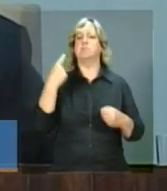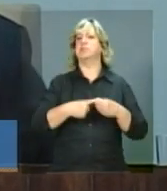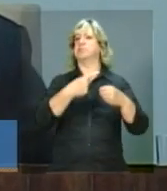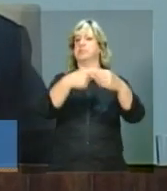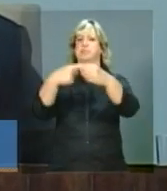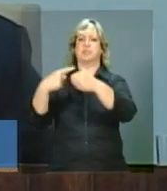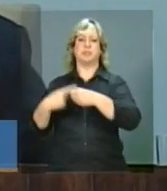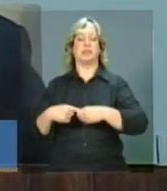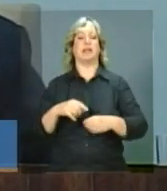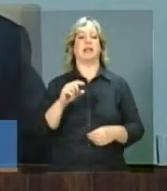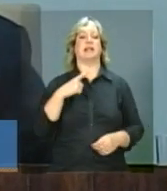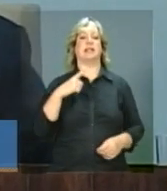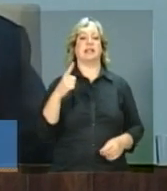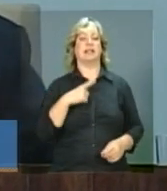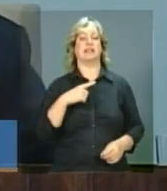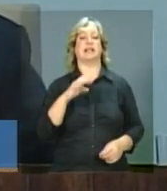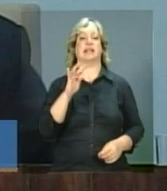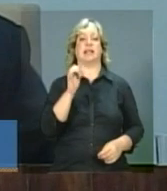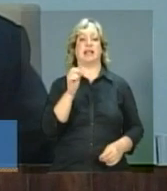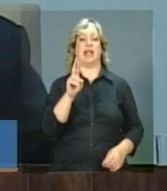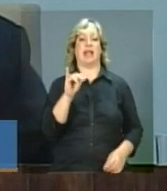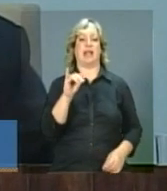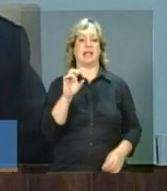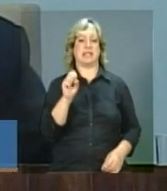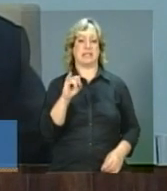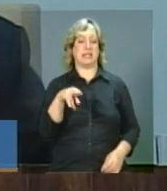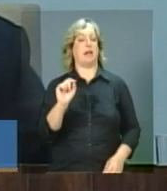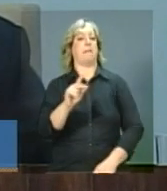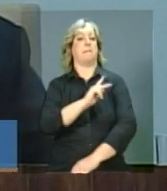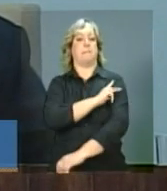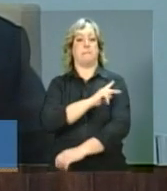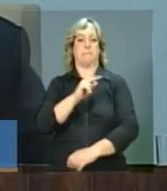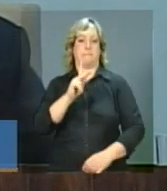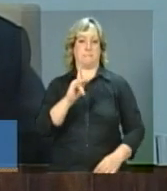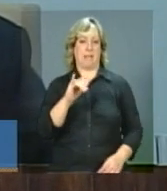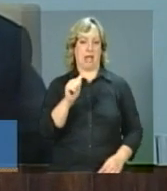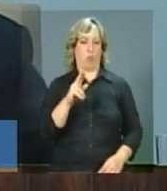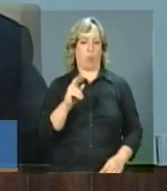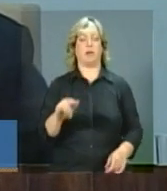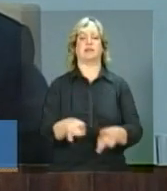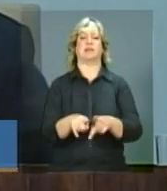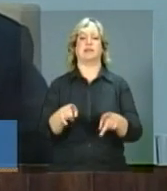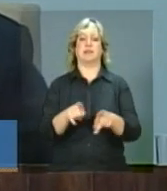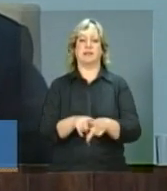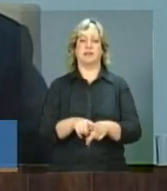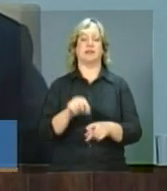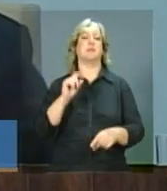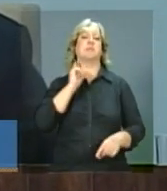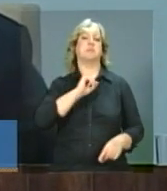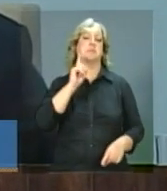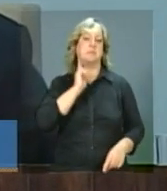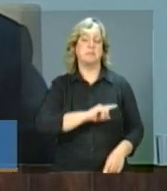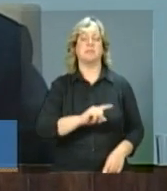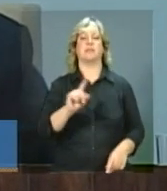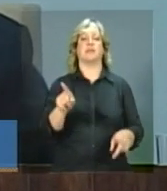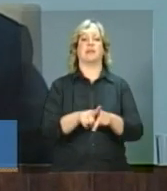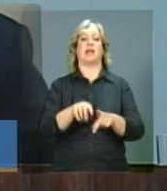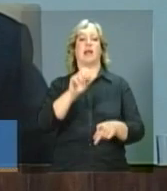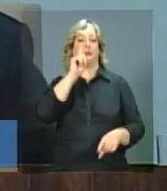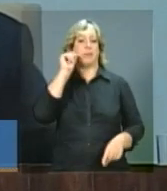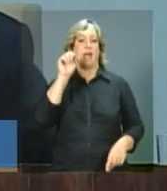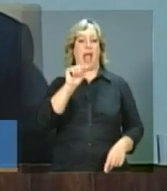Teresina, Piauí, Guiratinga, Mato Grosso, Teófilo Otônio, Minas Gerais, Mata Grande, Alagoas, Sertaneja,